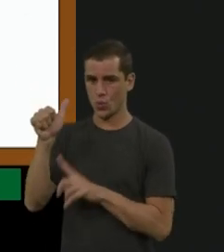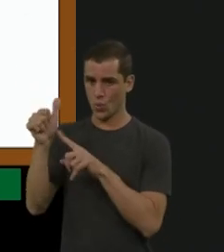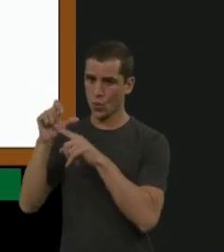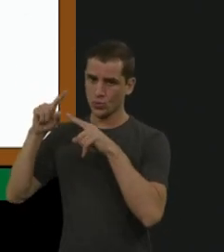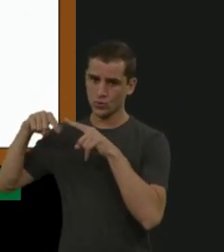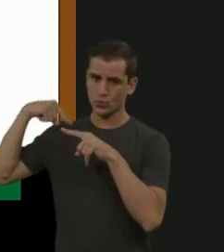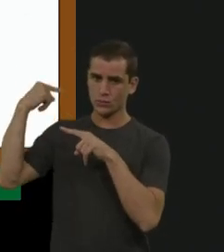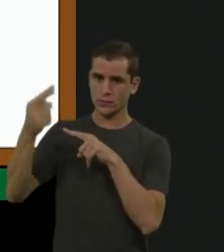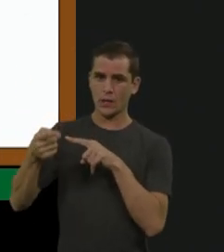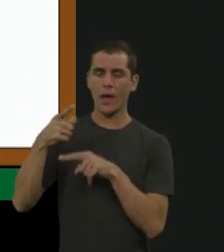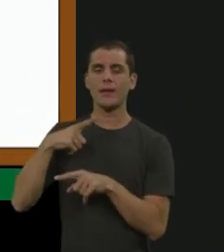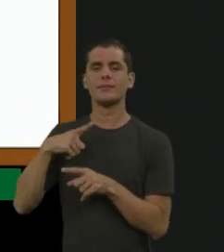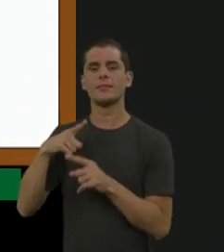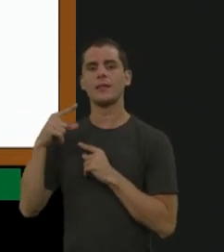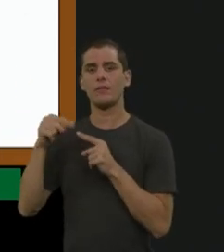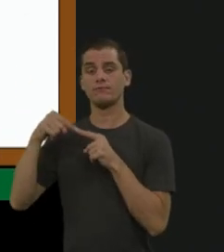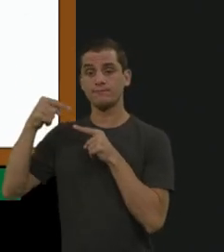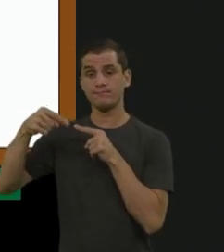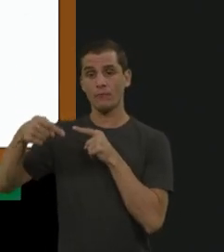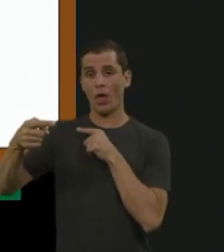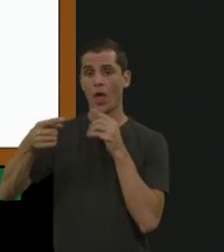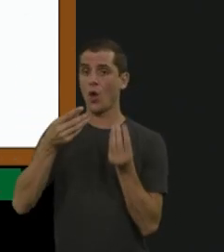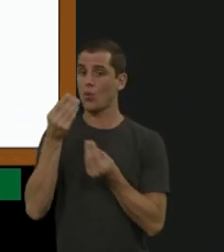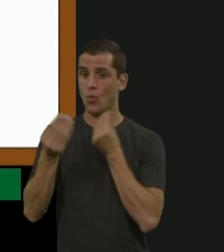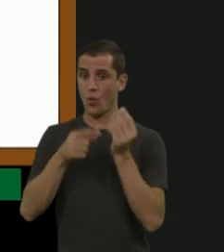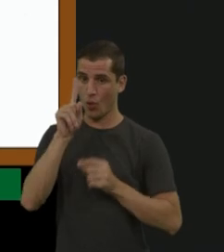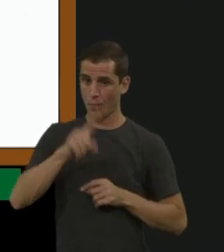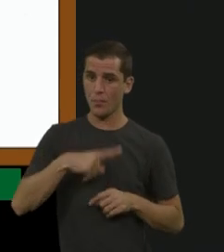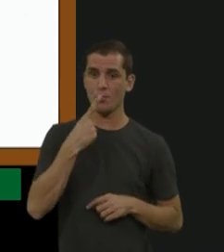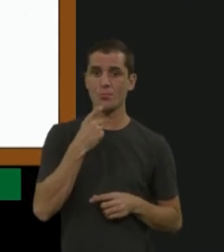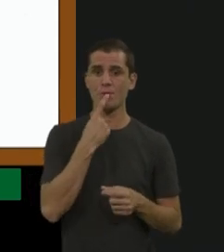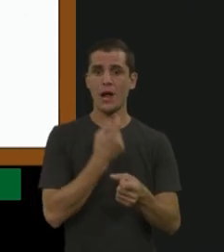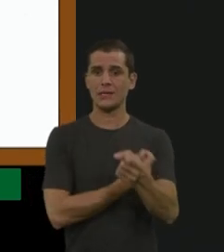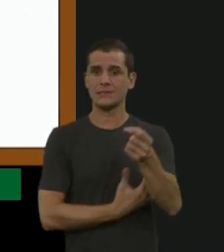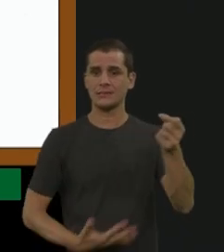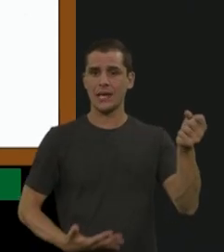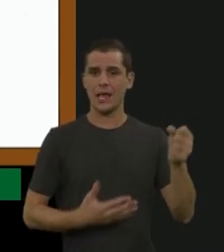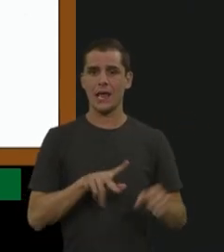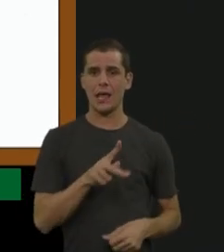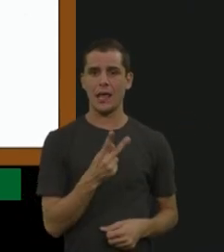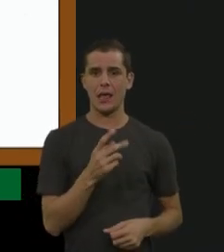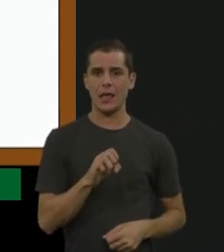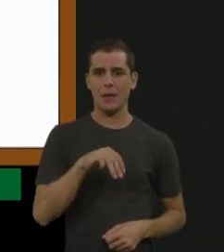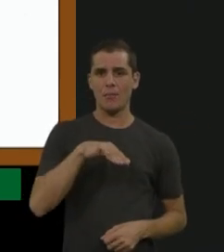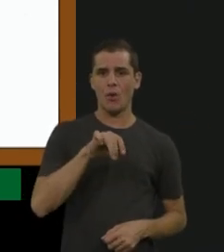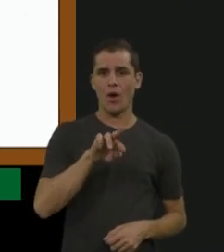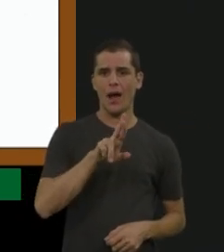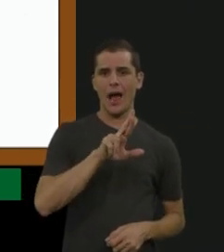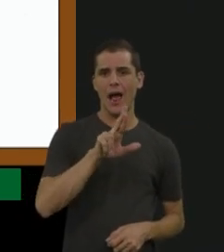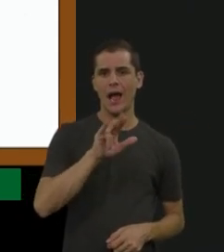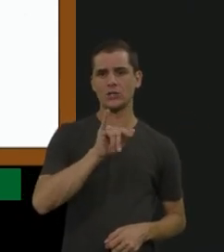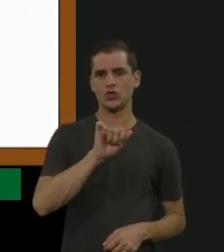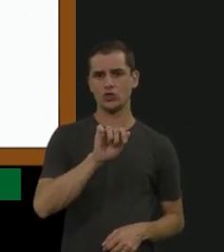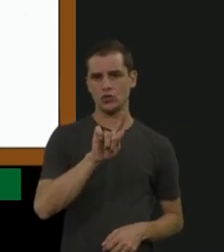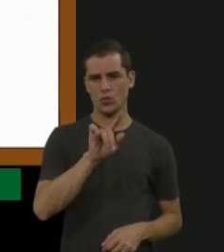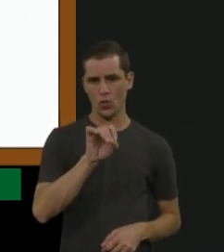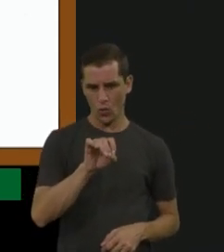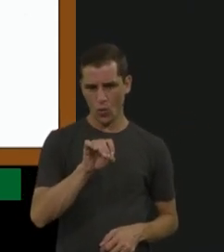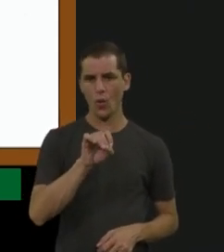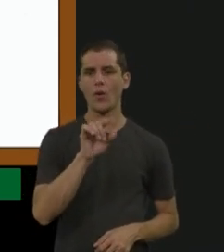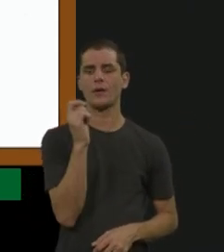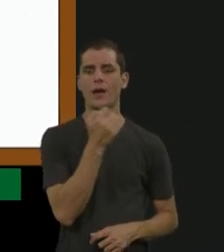para fenótipo hemorrágico grave e para crianças inferior a 3 anos,